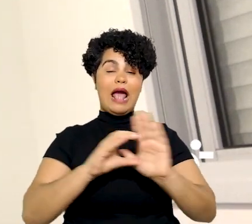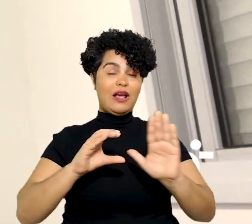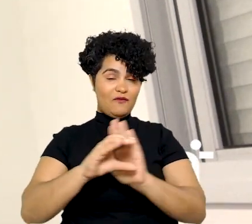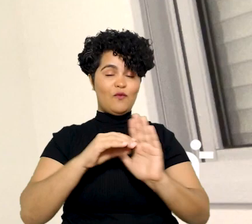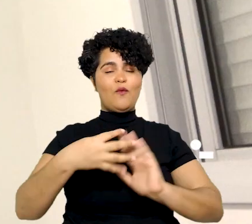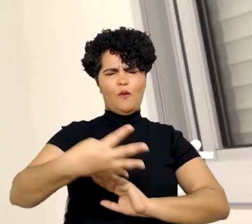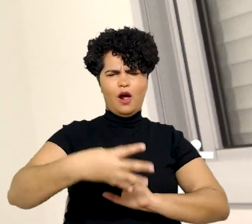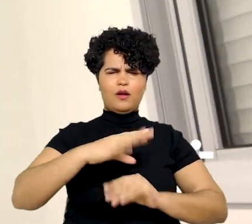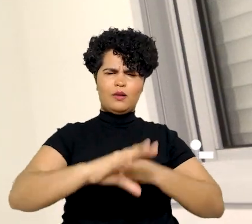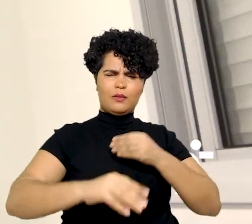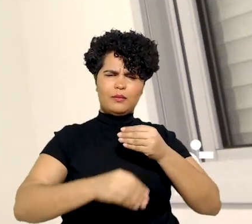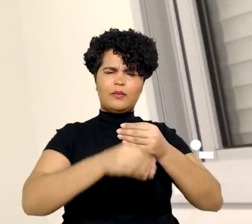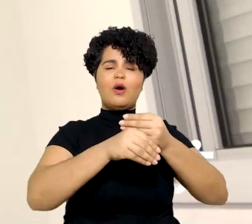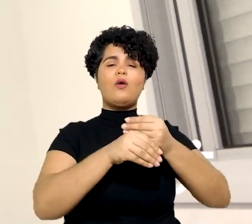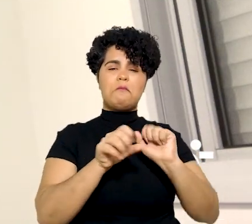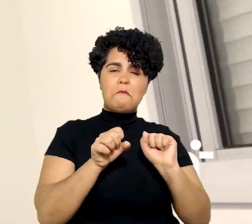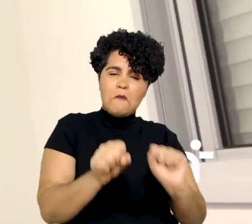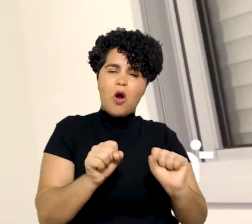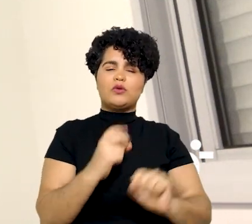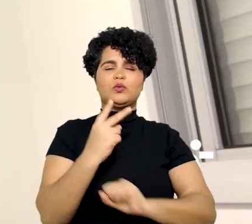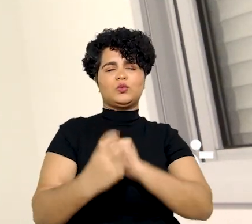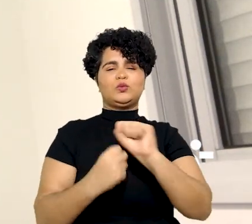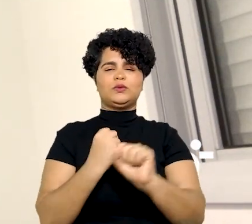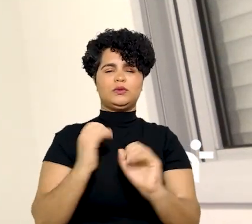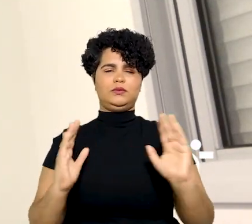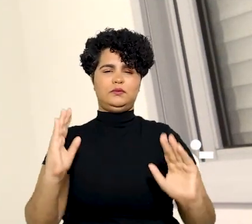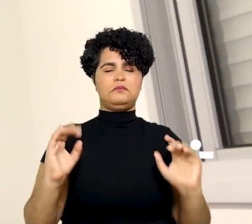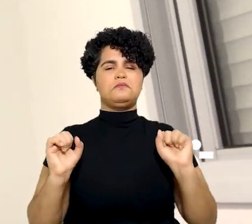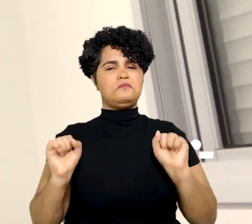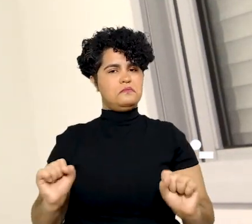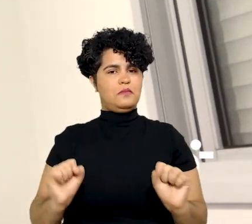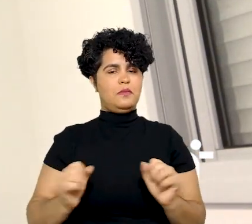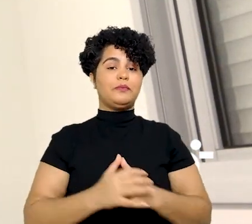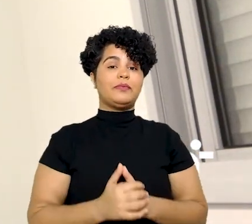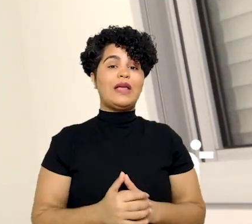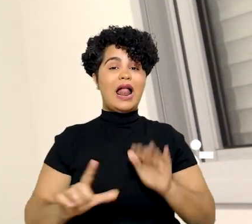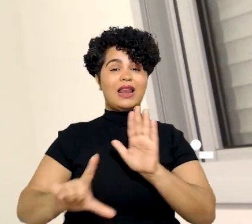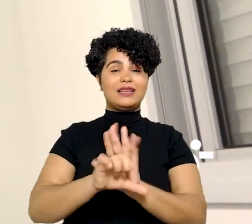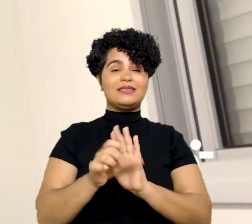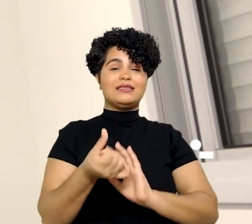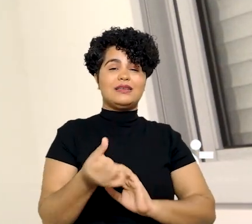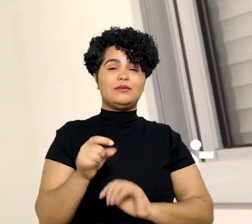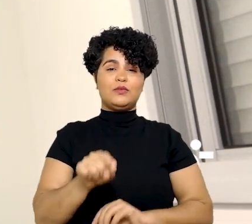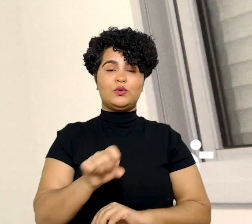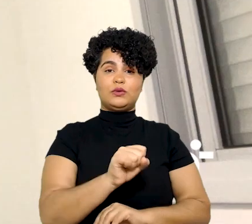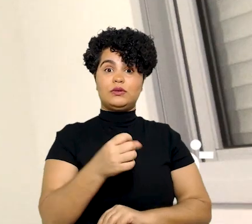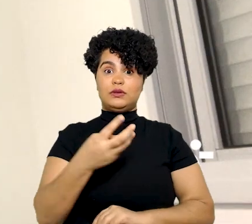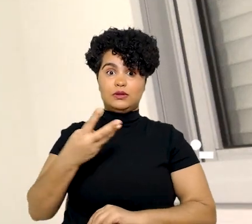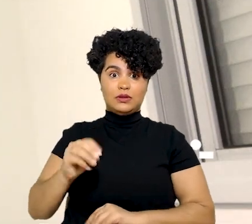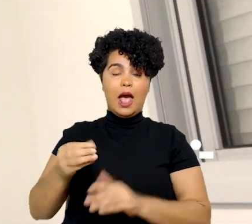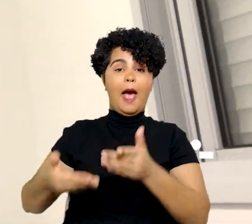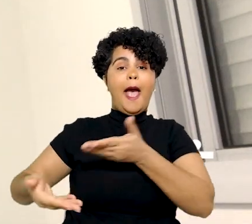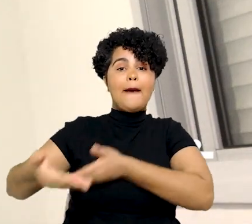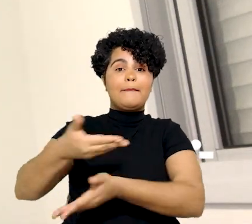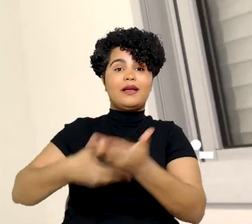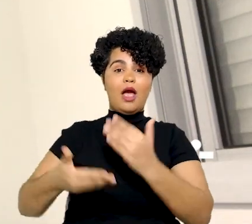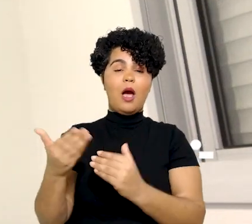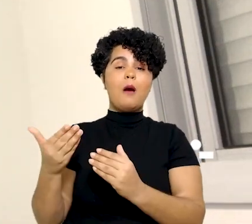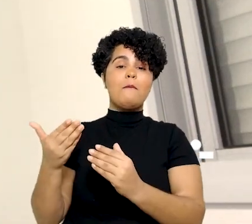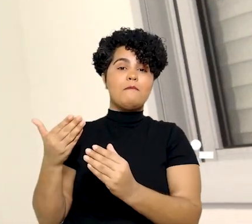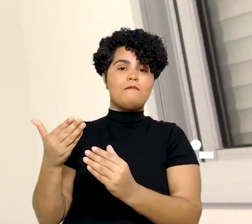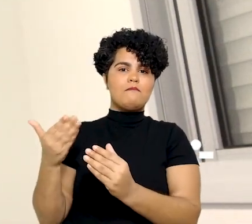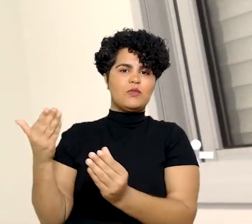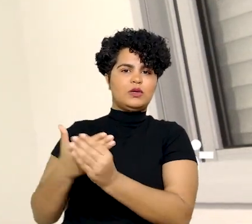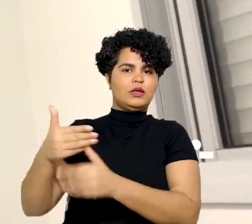permitindo ou reconhecendo a possibilidade da prescrição intercorrente. E como a Lei nº.830 era aplicada ao